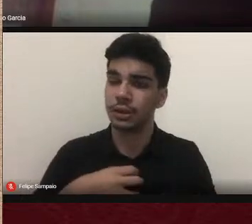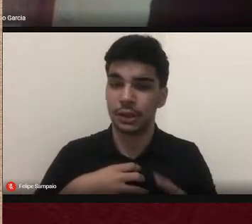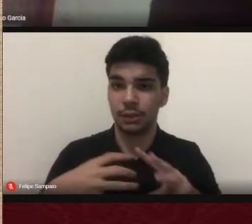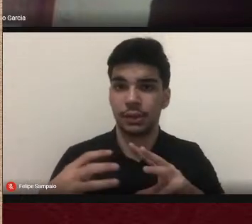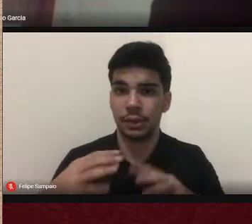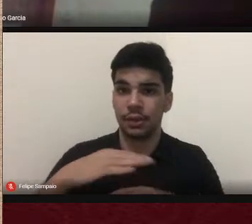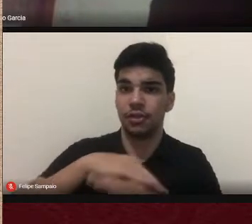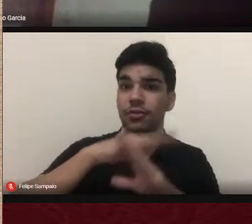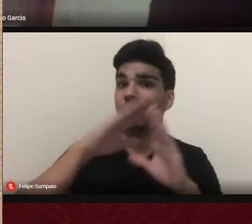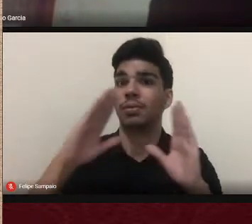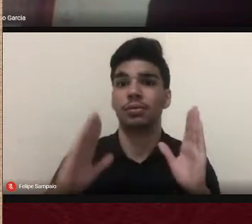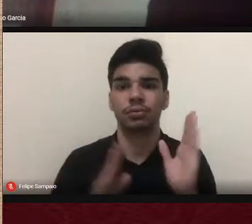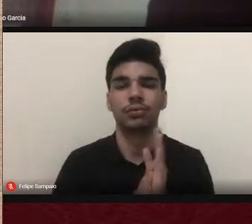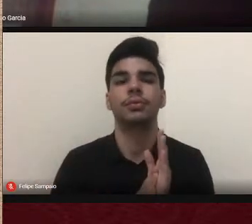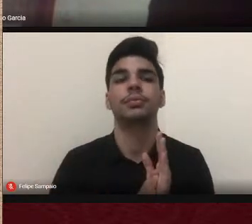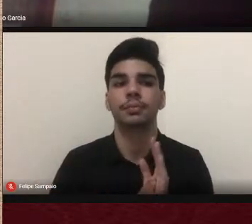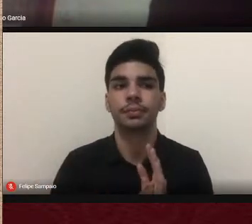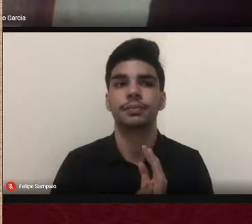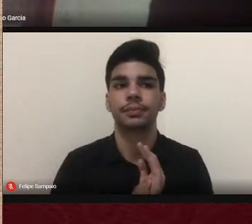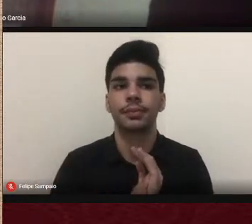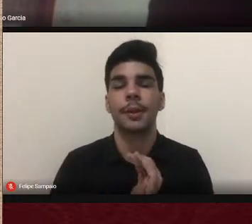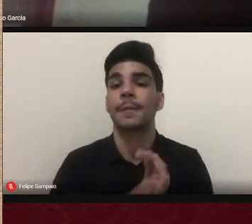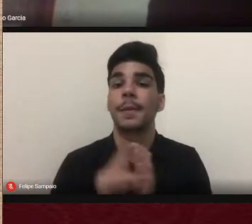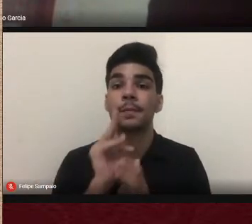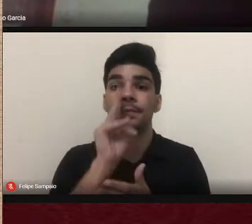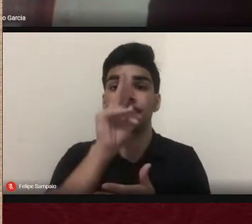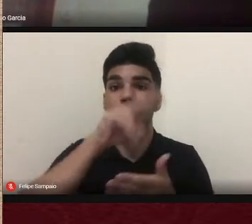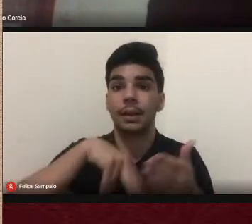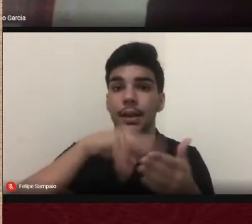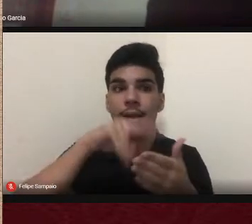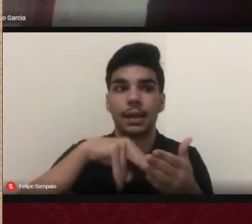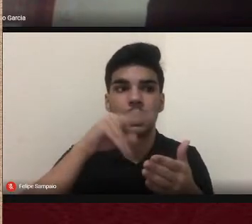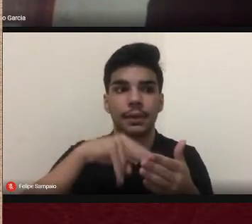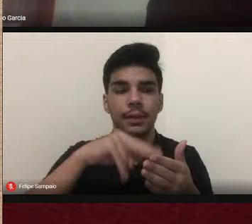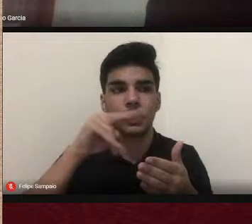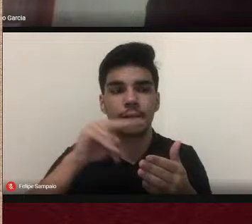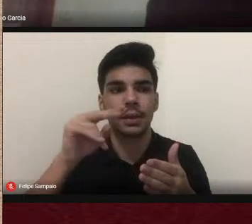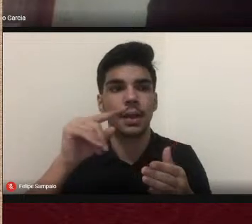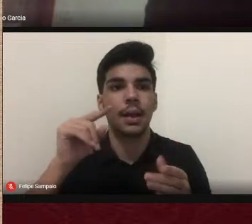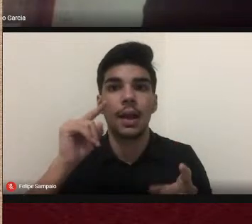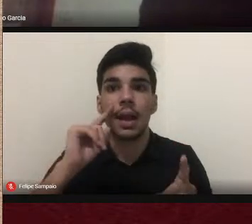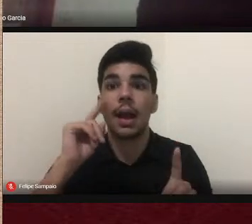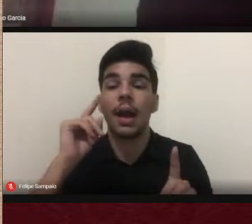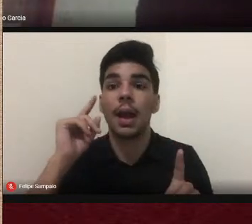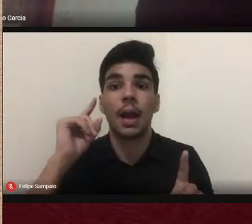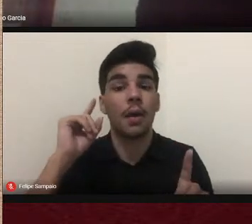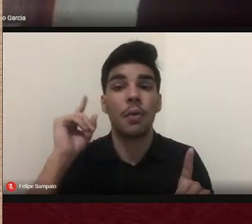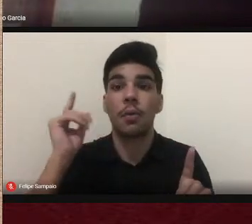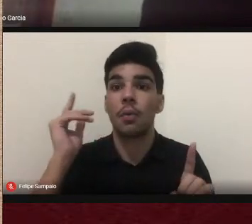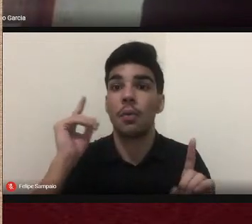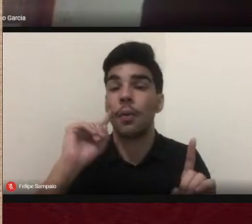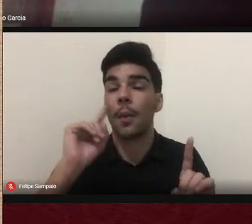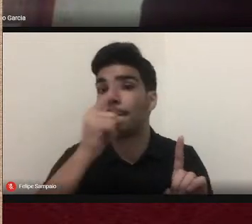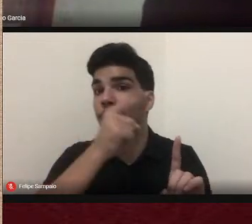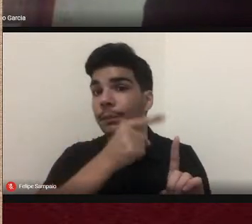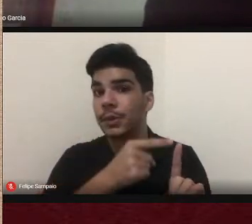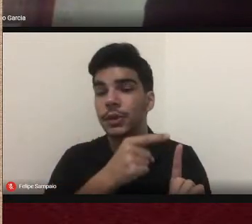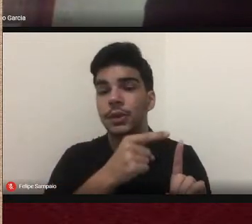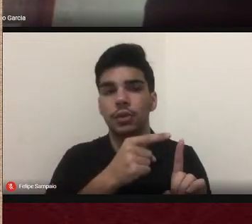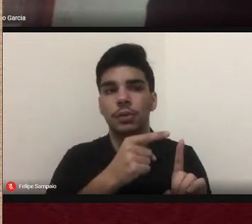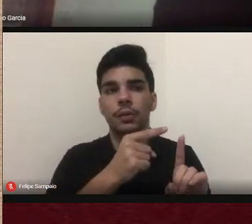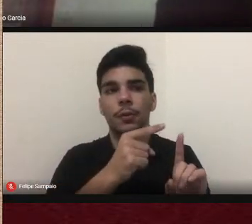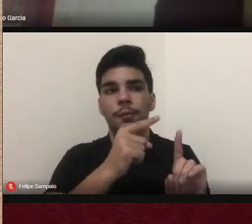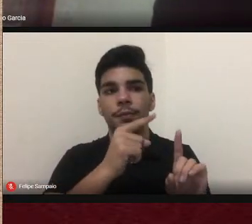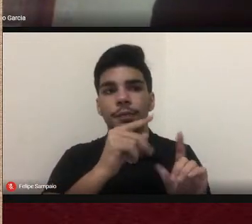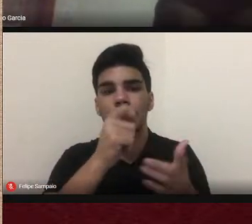específico a leitura porque esse é o objetivo da proposição do trabalho e esse é o objetivo da